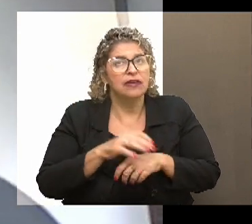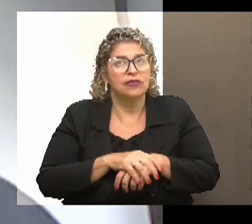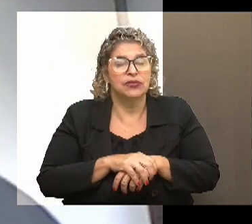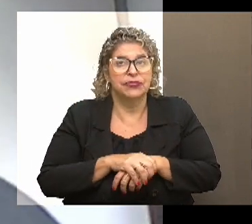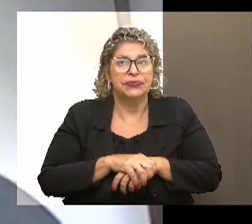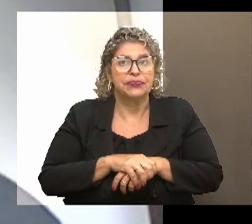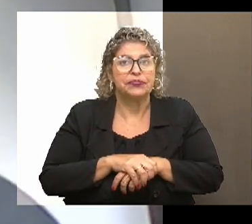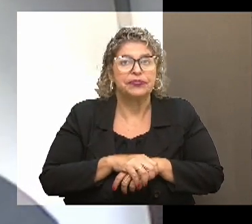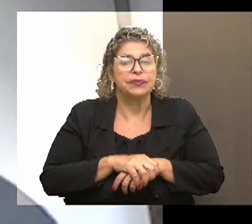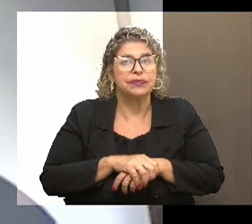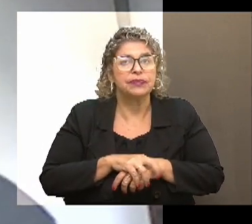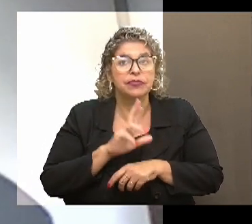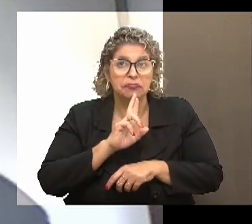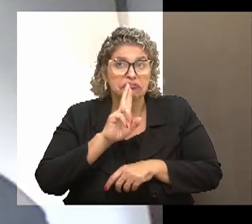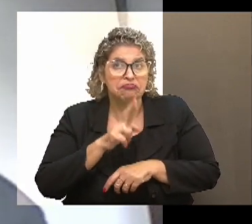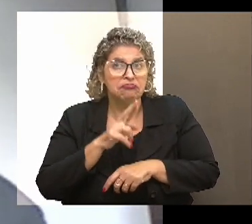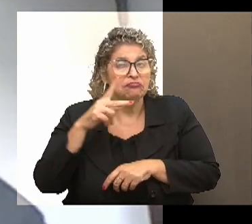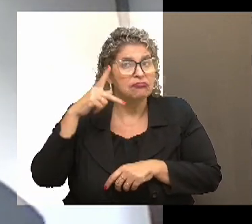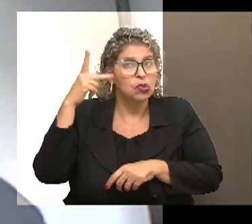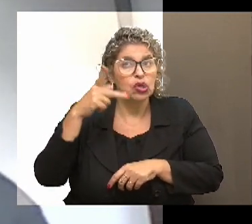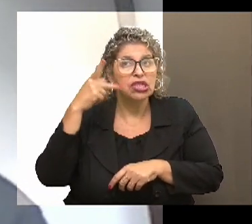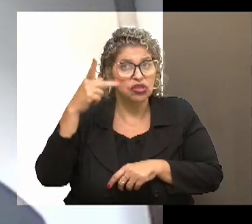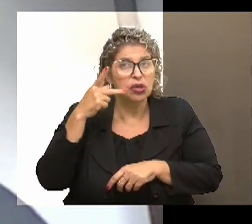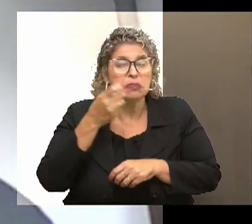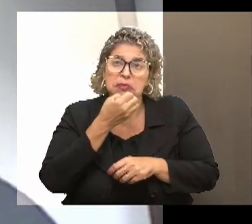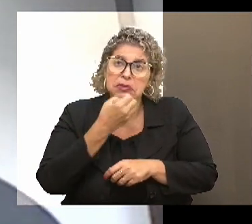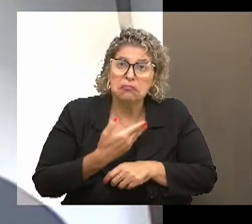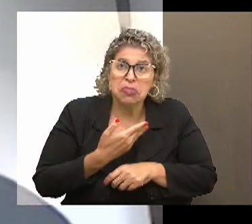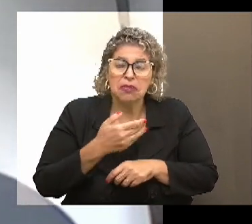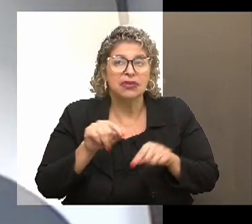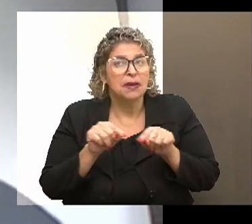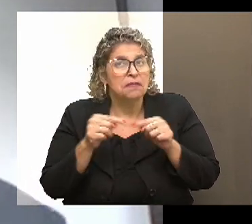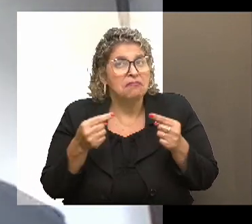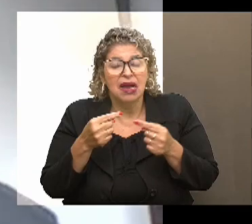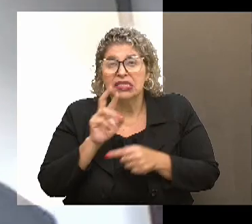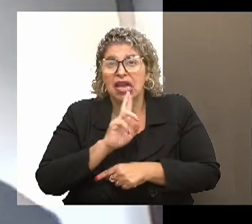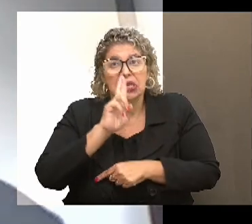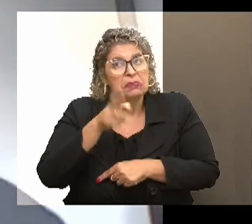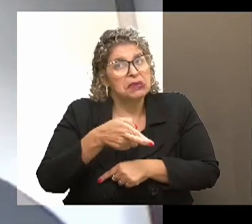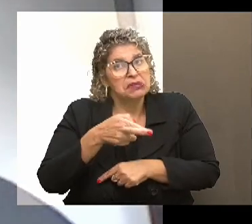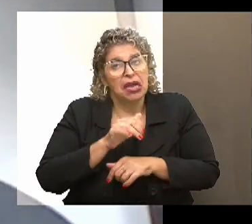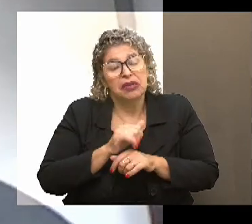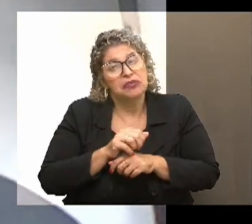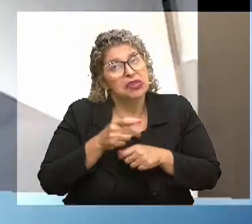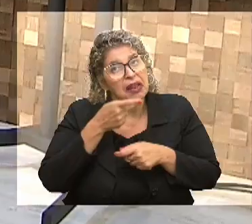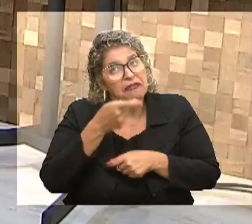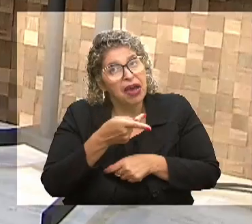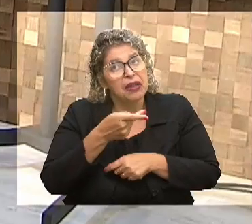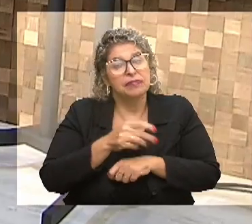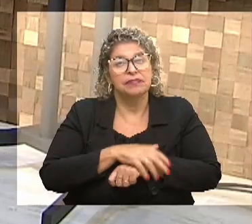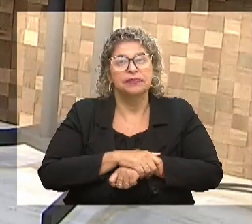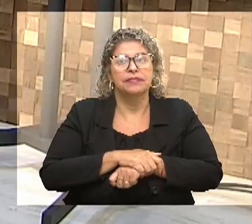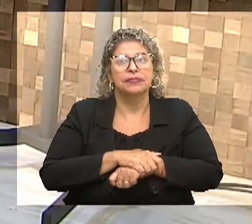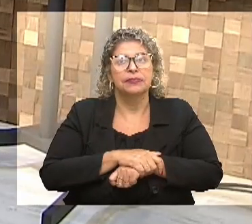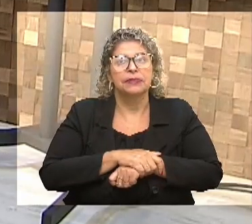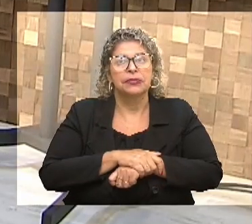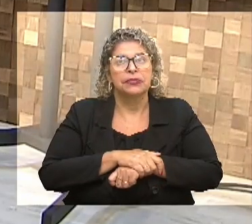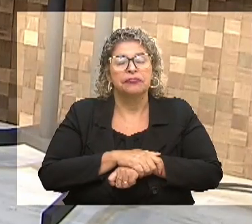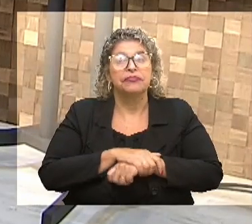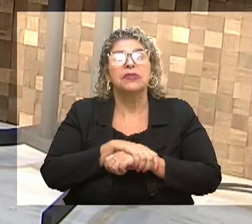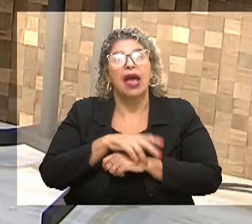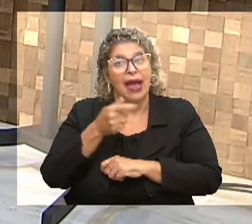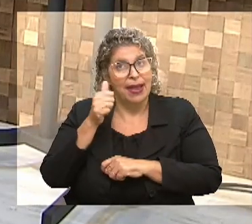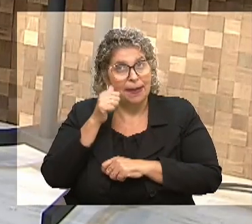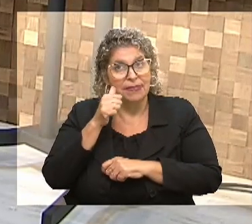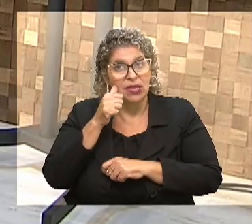respondido a sua pergunta, eu acho que são políticas públicas bem intencionadas, só que às vezes não tem o resultado que elas pregam. Sim. É verdade, eu concordo